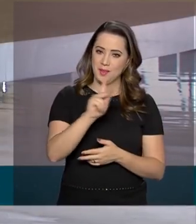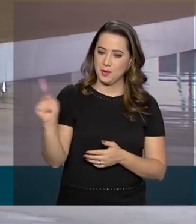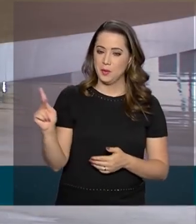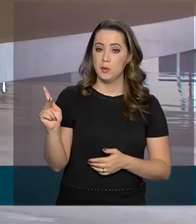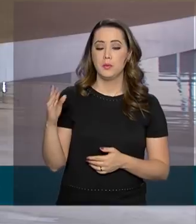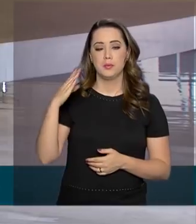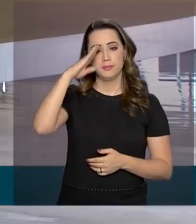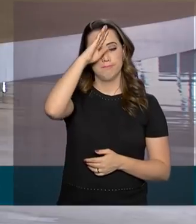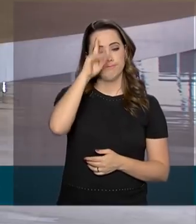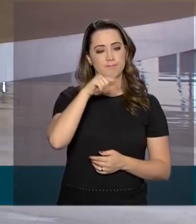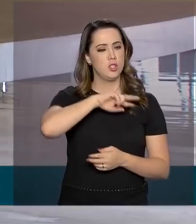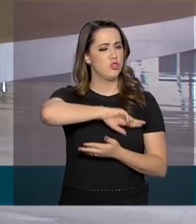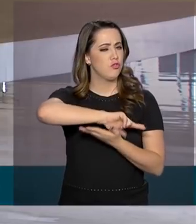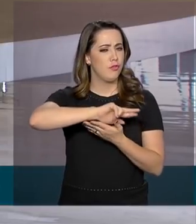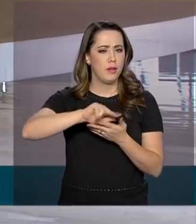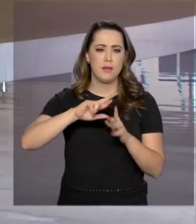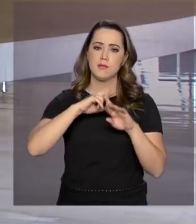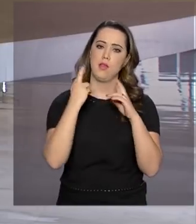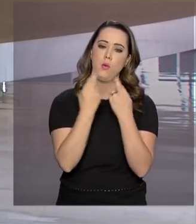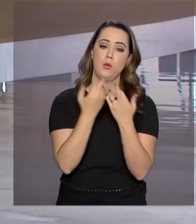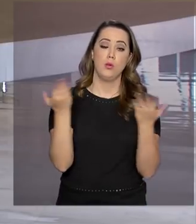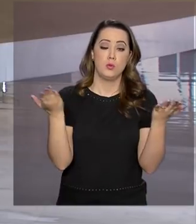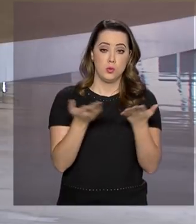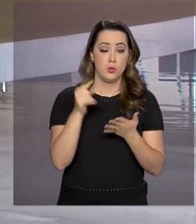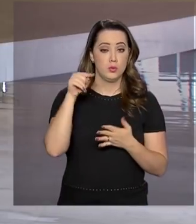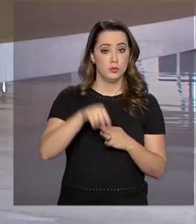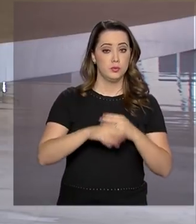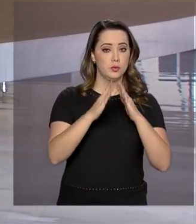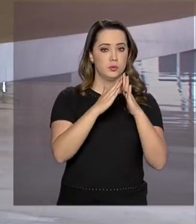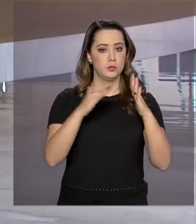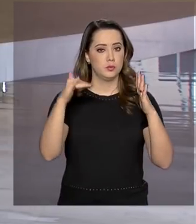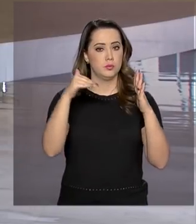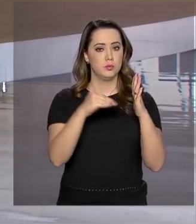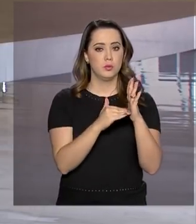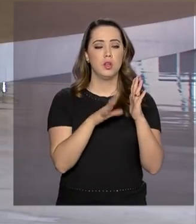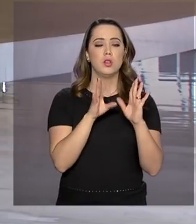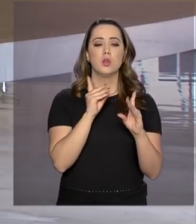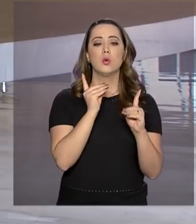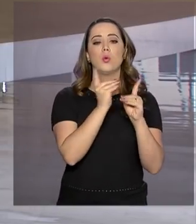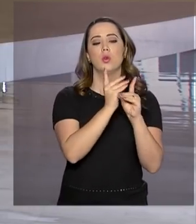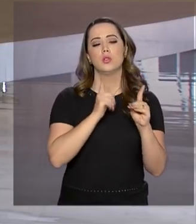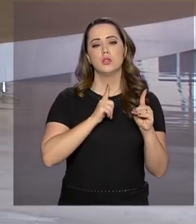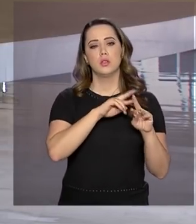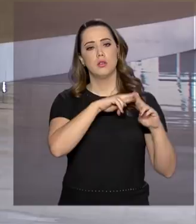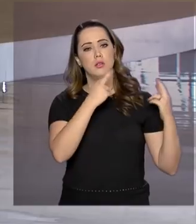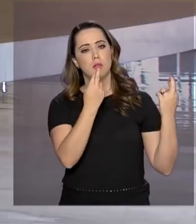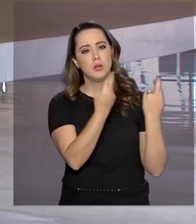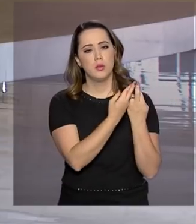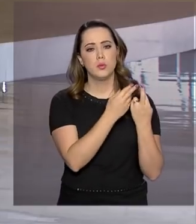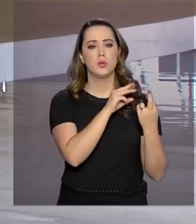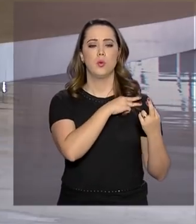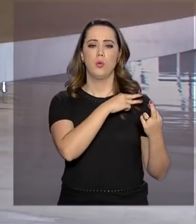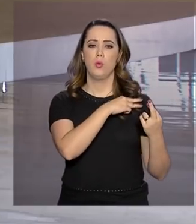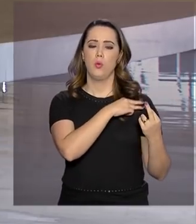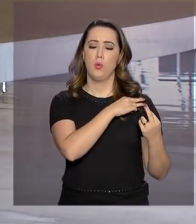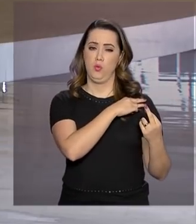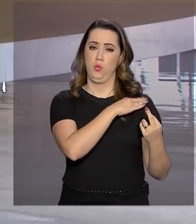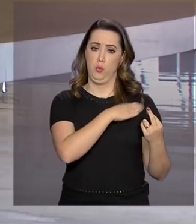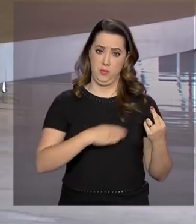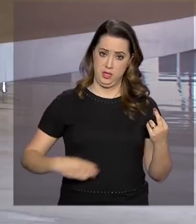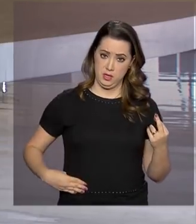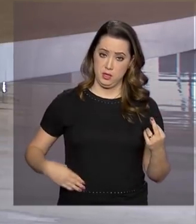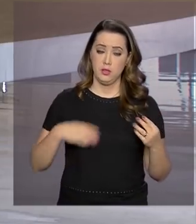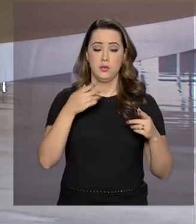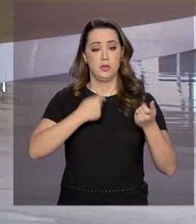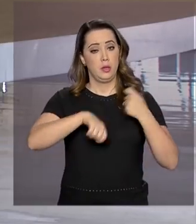passa o dia em reuniões aqui no Palácio do Planalto. Entre os encontros previstos, há reuniões com os ministros da Economia e